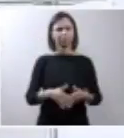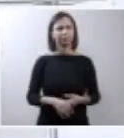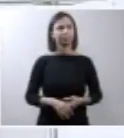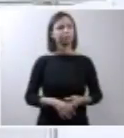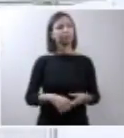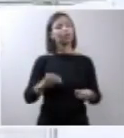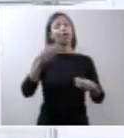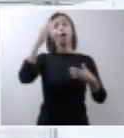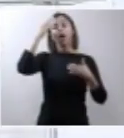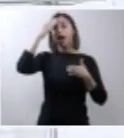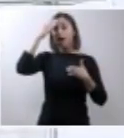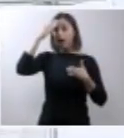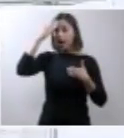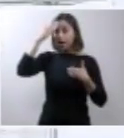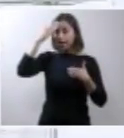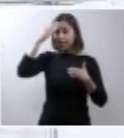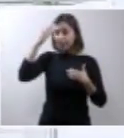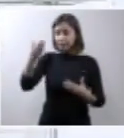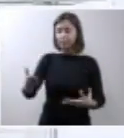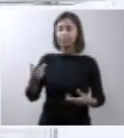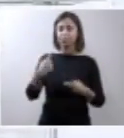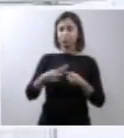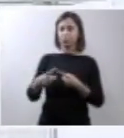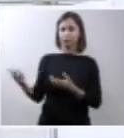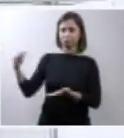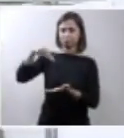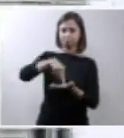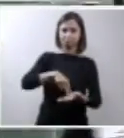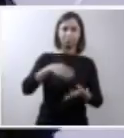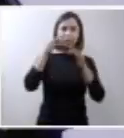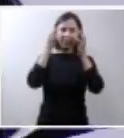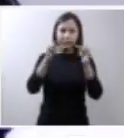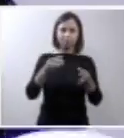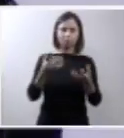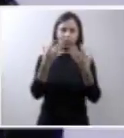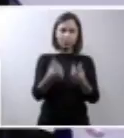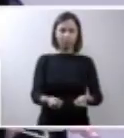Agradeço especialmente ao ministro de ter chamado Michele para depor aqui. Obrigada.